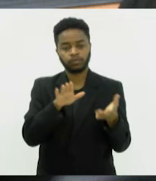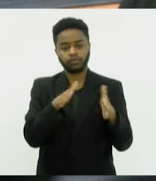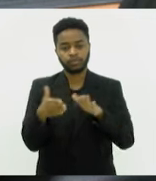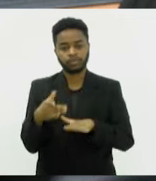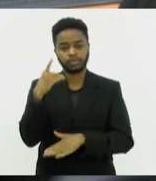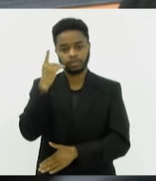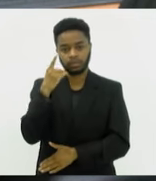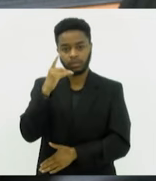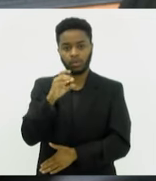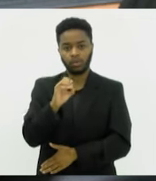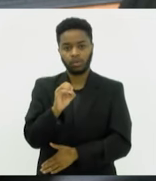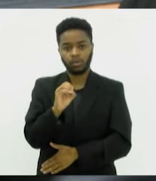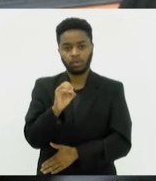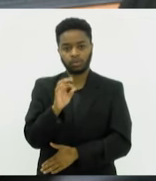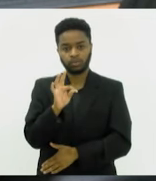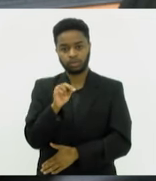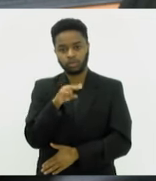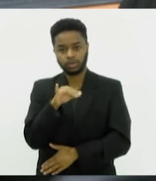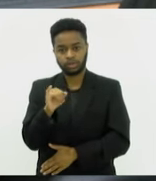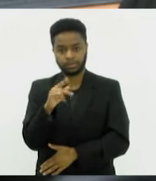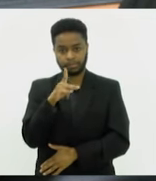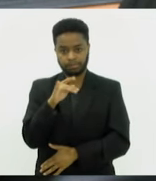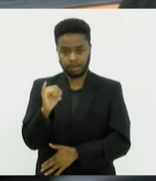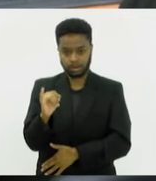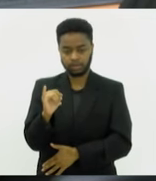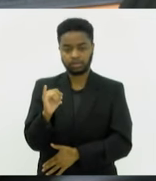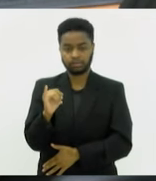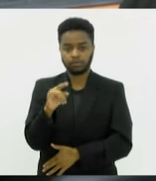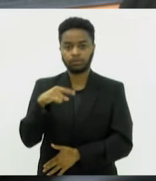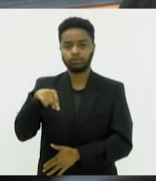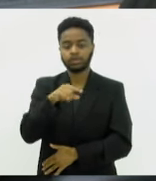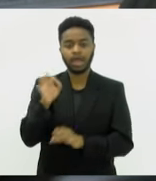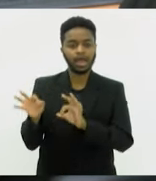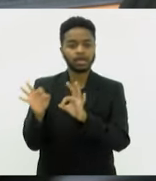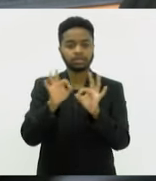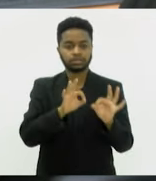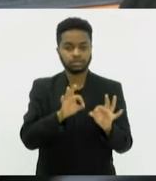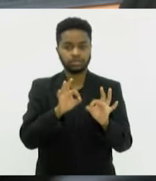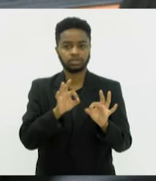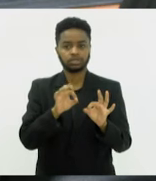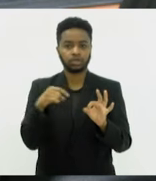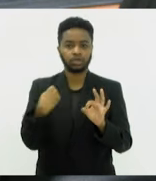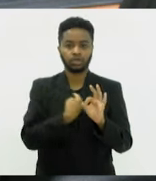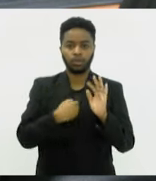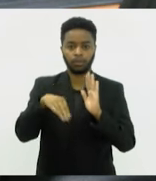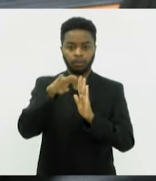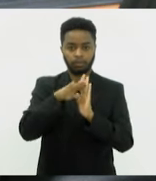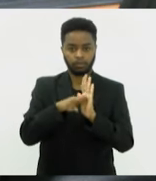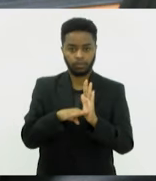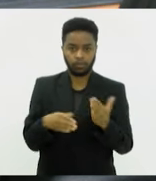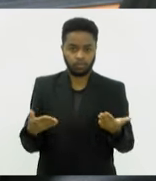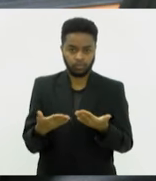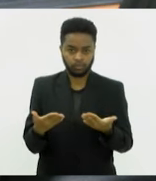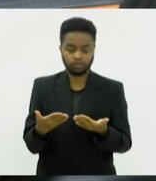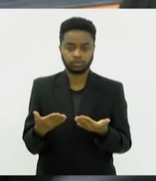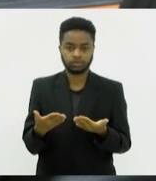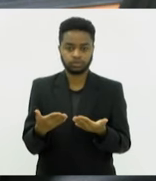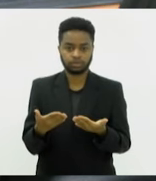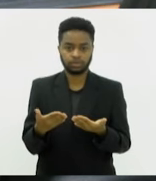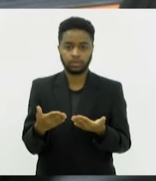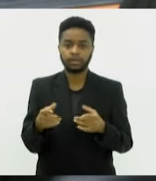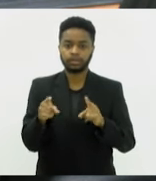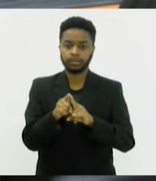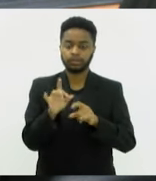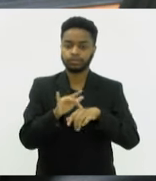deputado Ottoni de Paula Pai, você acompanha na nossa programação e nas